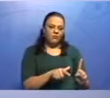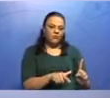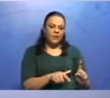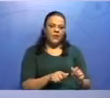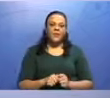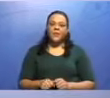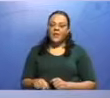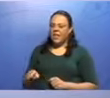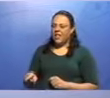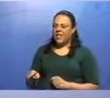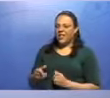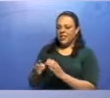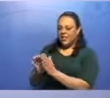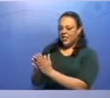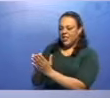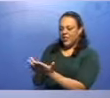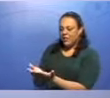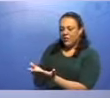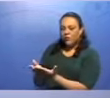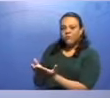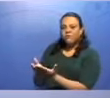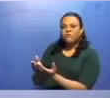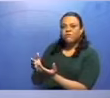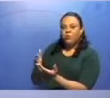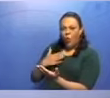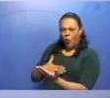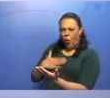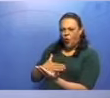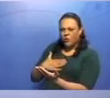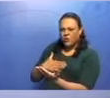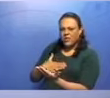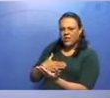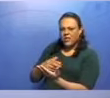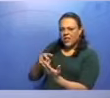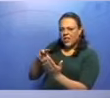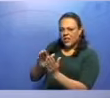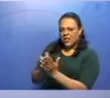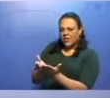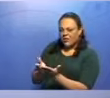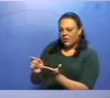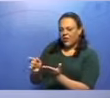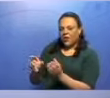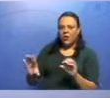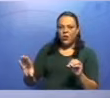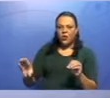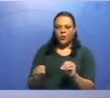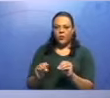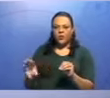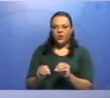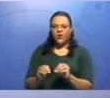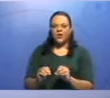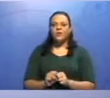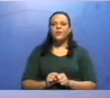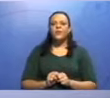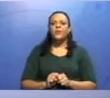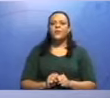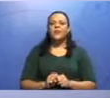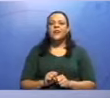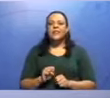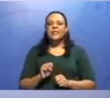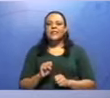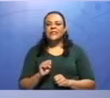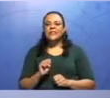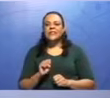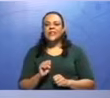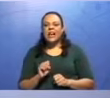é um grande leitor de livros, é o meu predicado. Se eu tirar o é e colocar o garoto, um grande leitor de livros, parece que